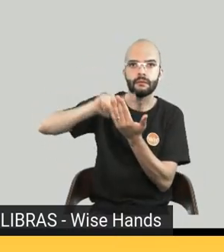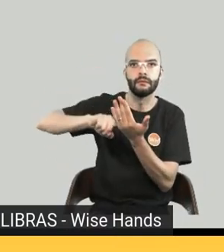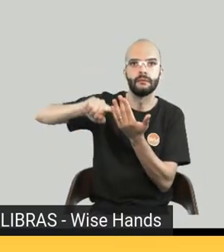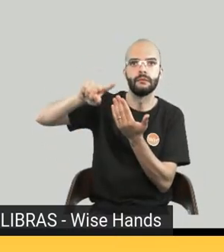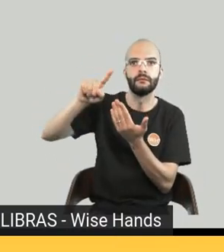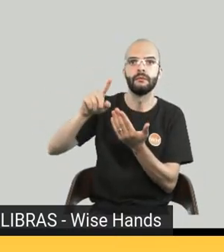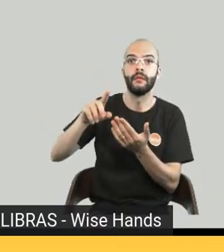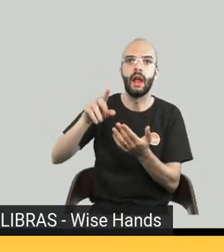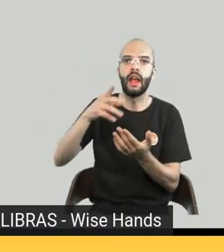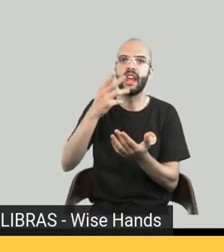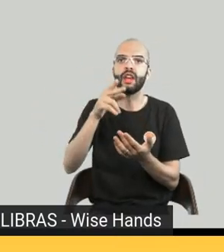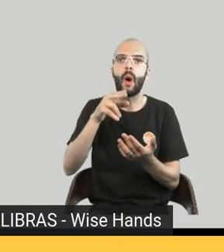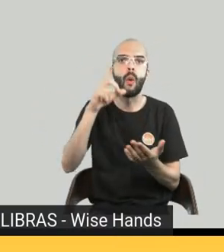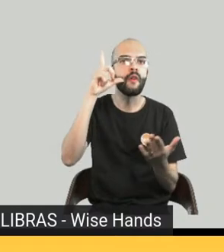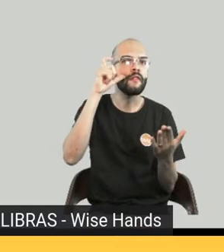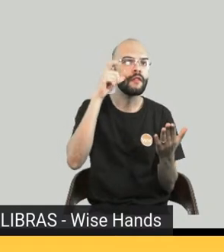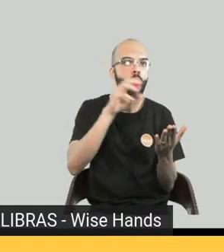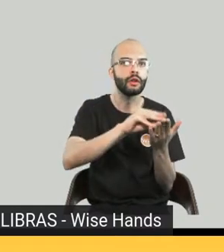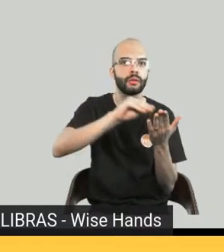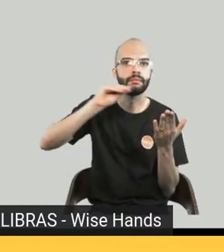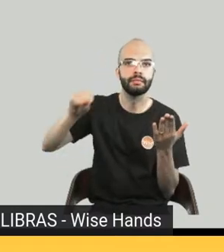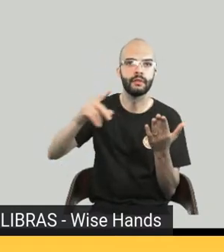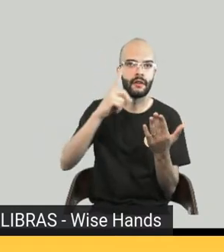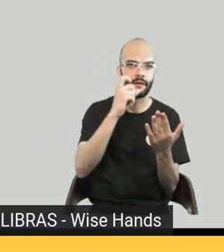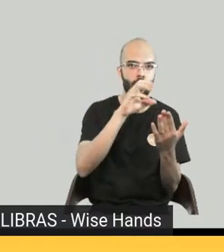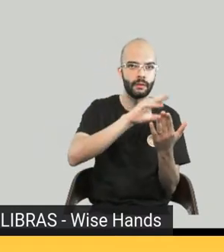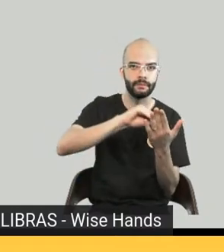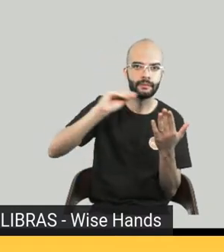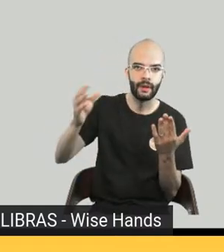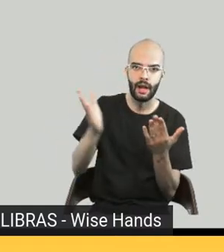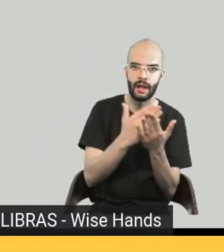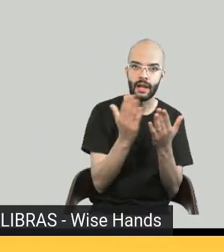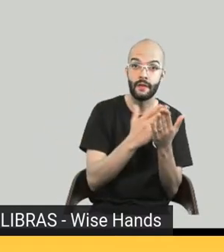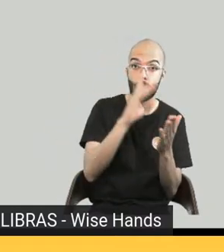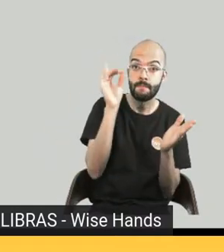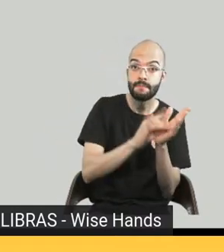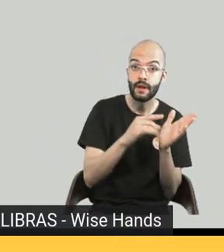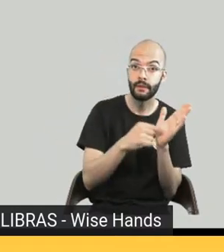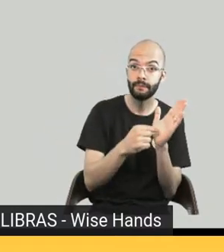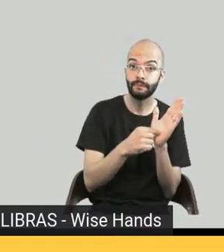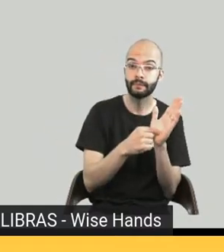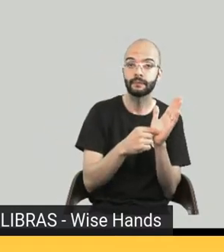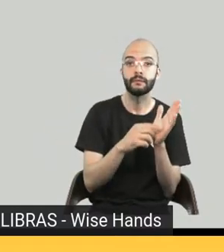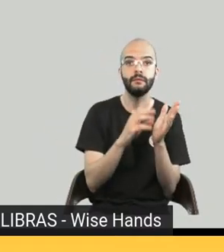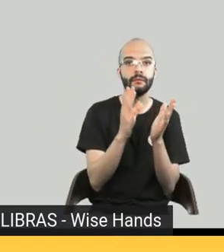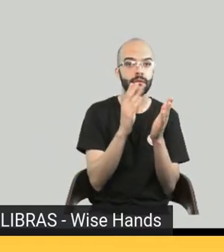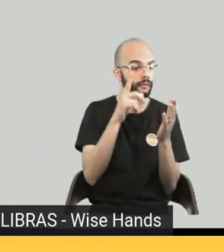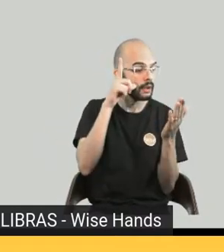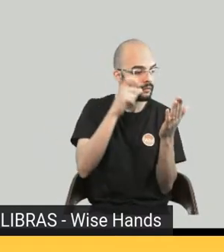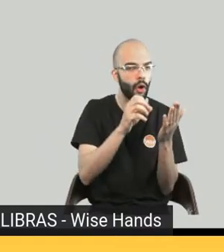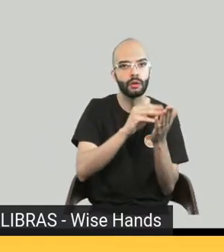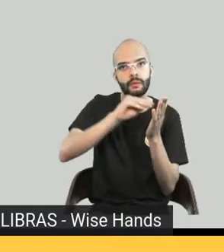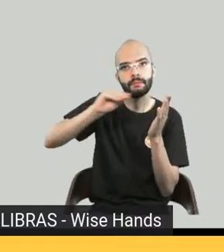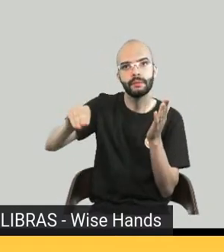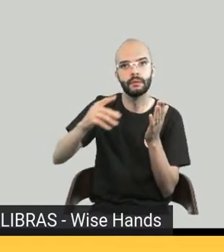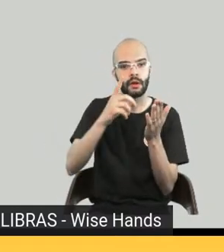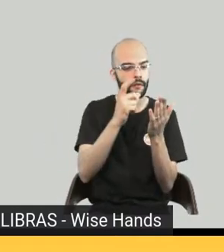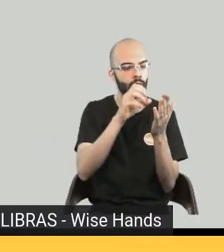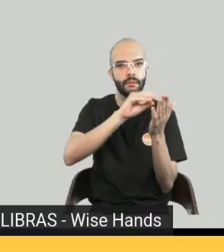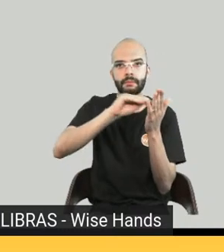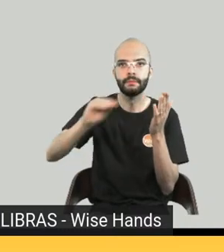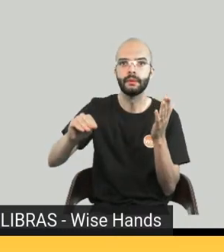e não exige nenhum investimento adicional, né? Porque já é o formato que a gente vai usar para impressão.